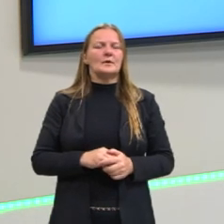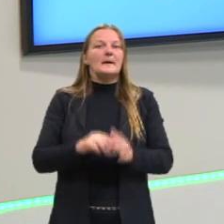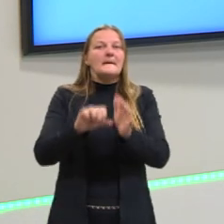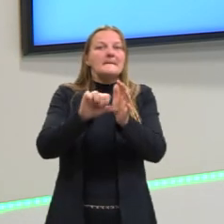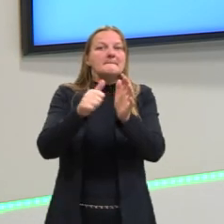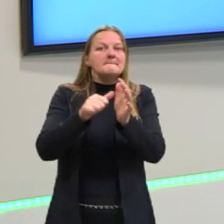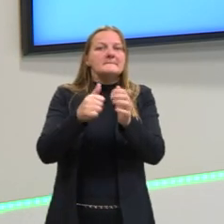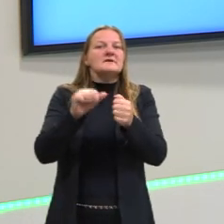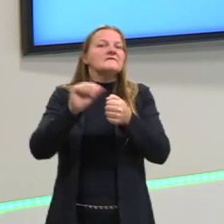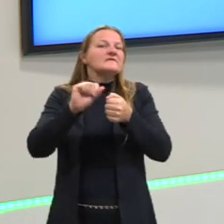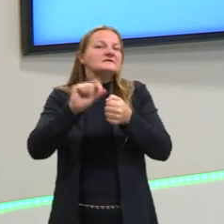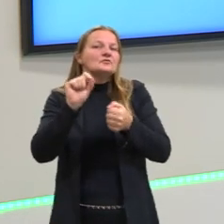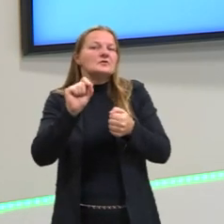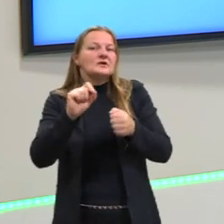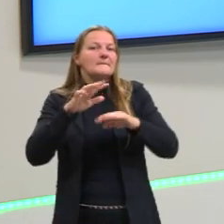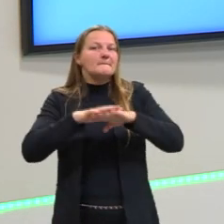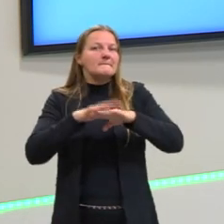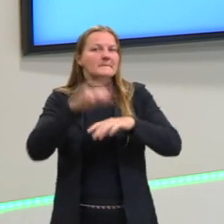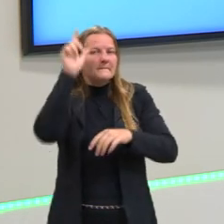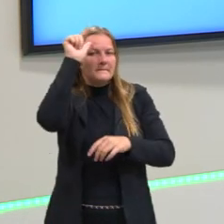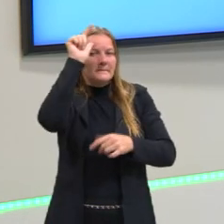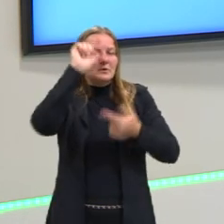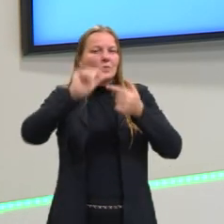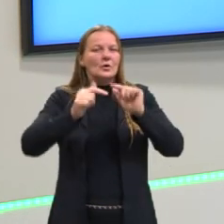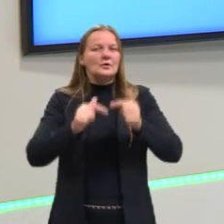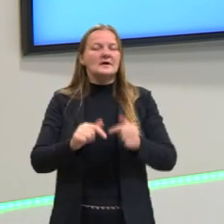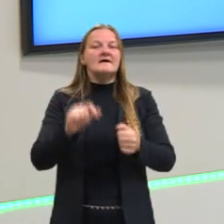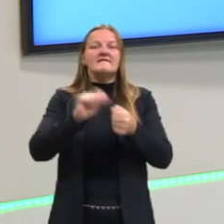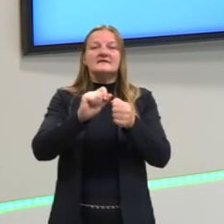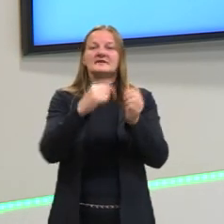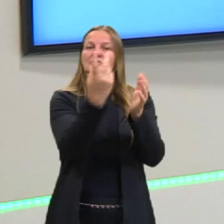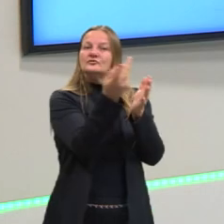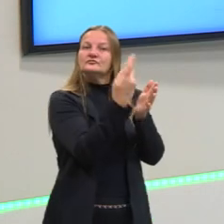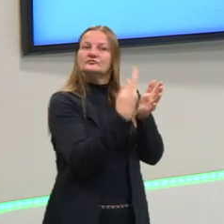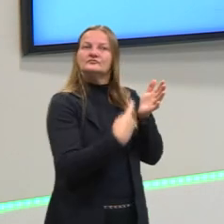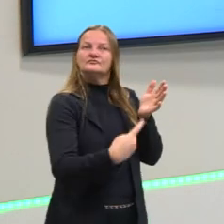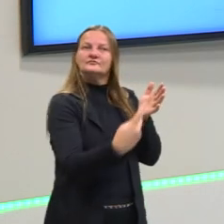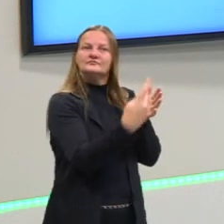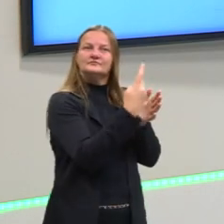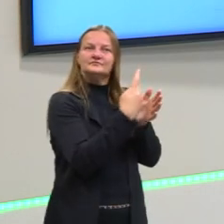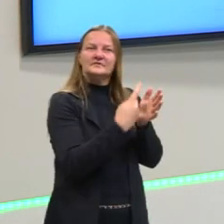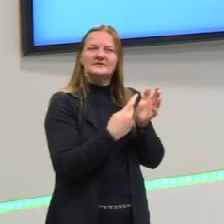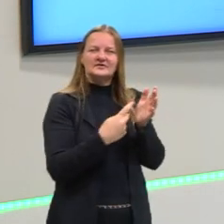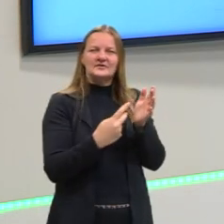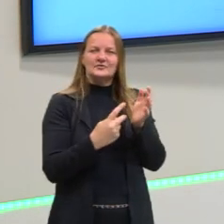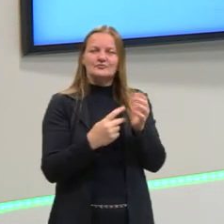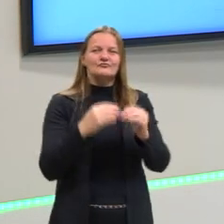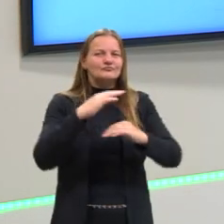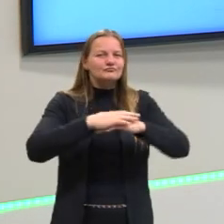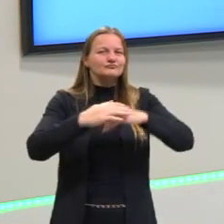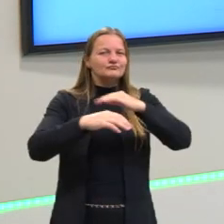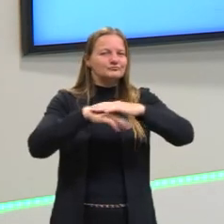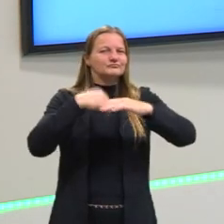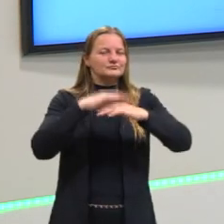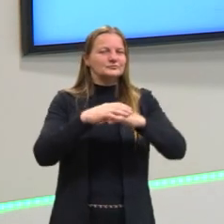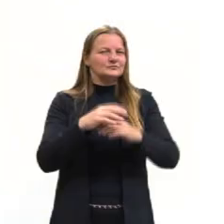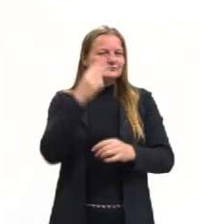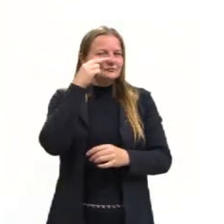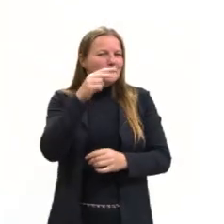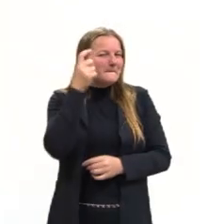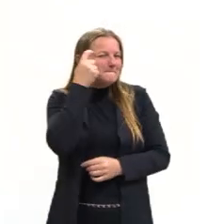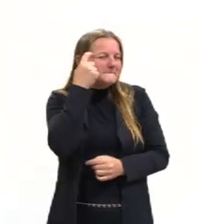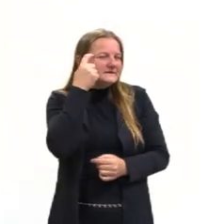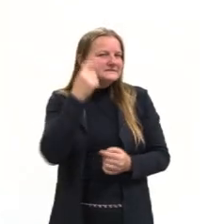mais matemática, lógica, é construir um desenho. E aqui no slide, no próximo slide, eu fiz exatamente isso. Eu